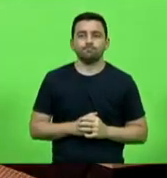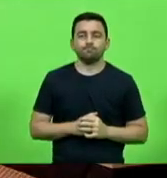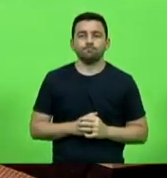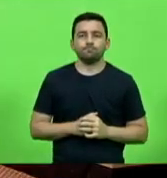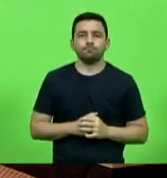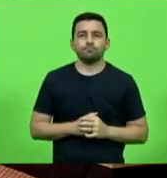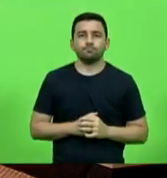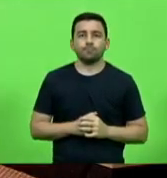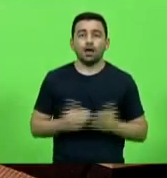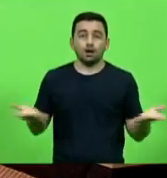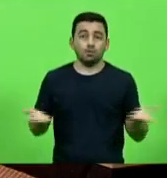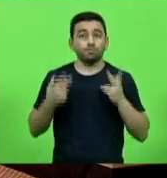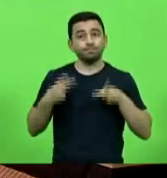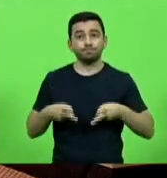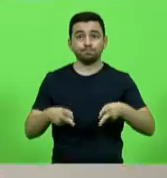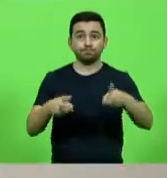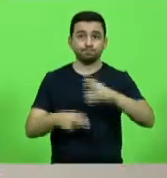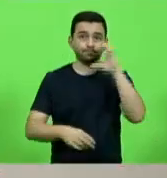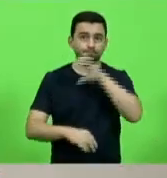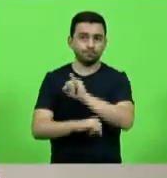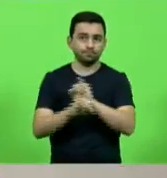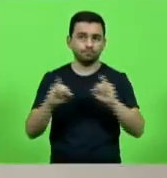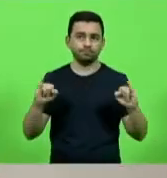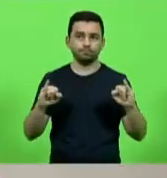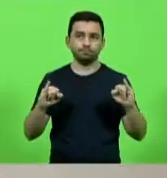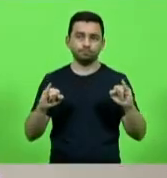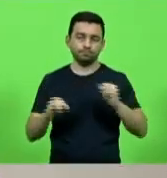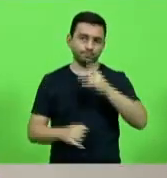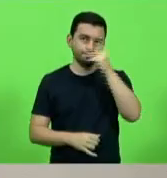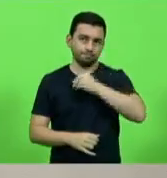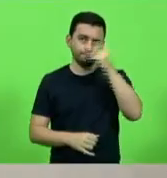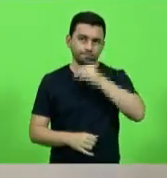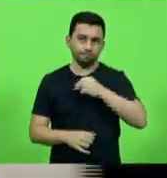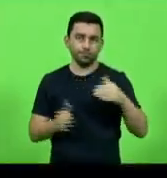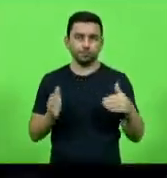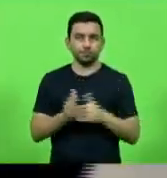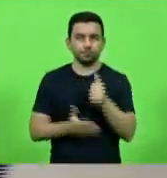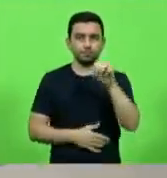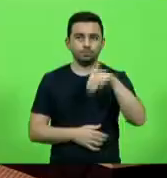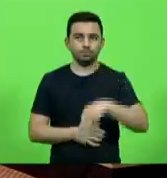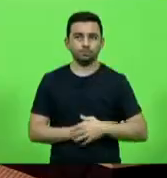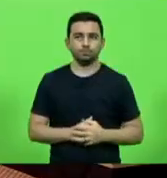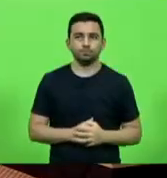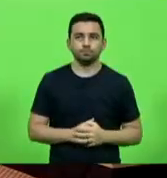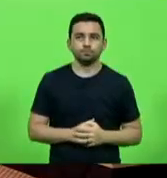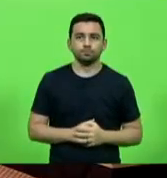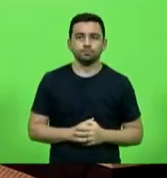Dando continuidade em breves comunicações, deputado Kennedy Lunes, por 10 minutos, deputado.